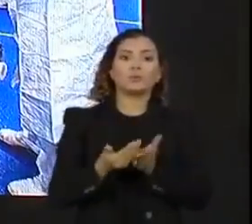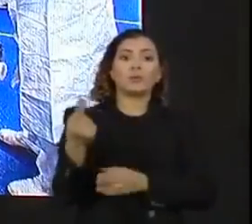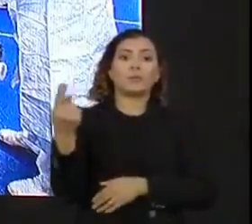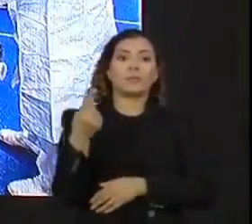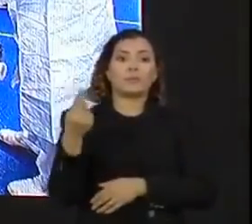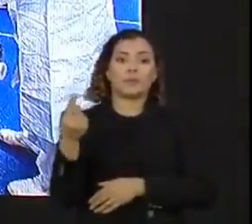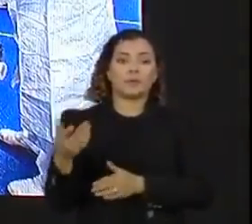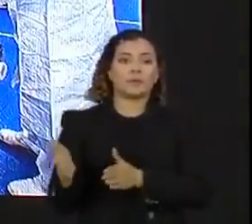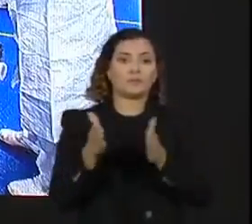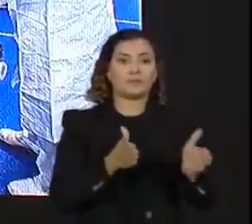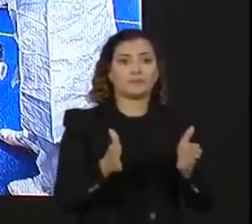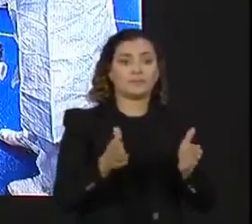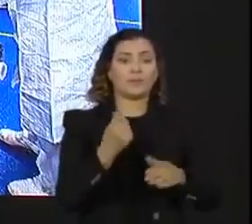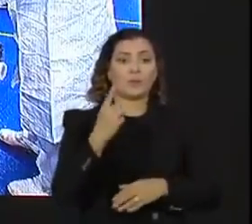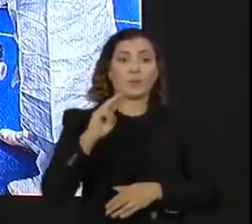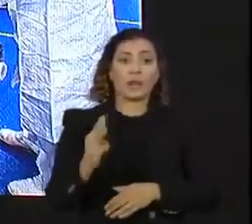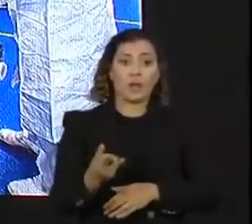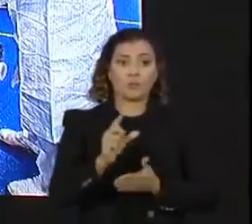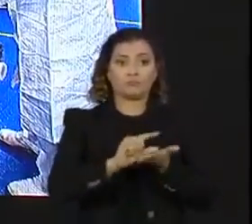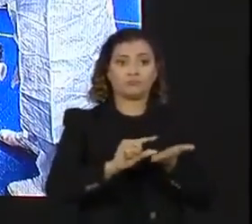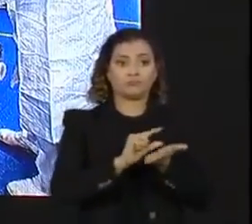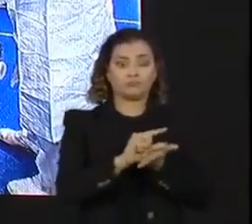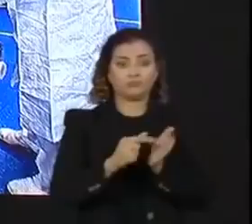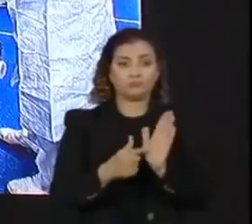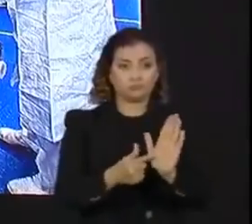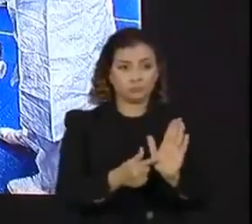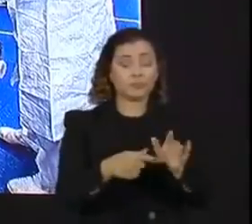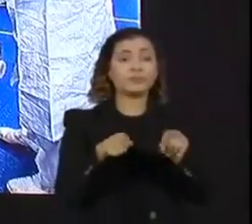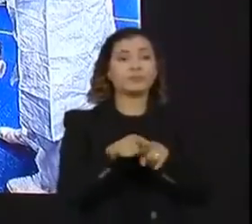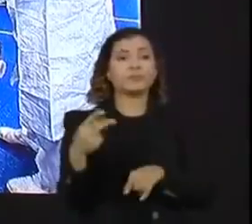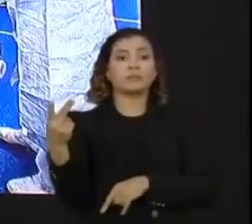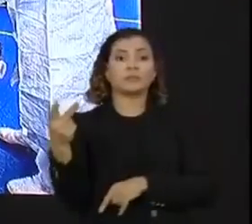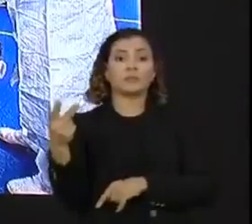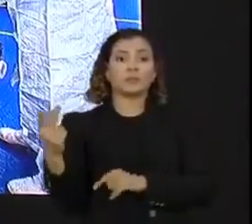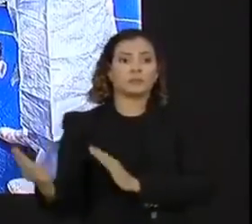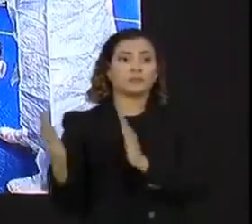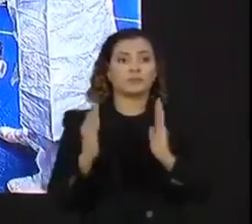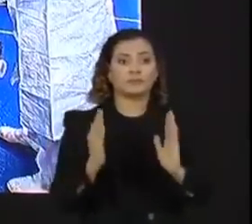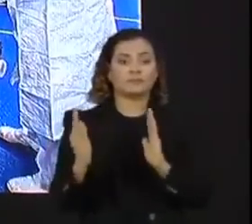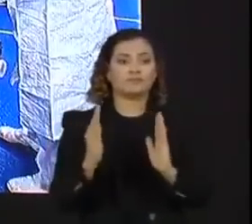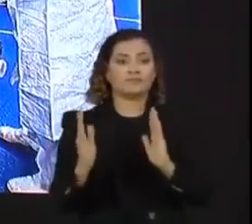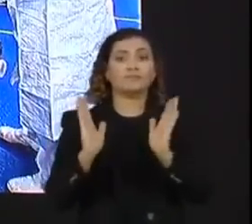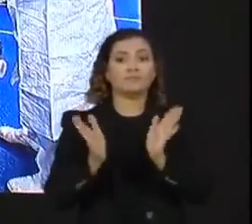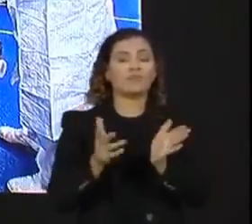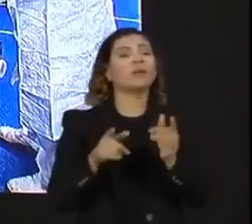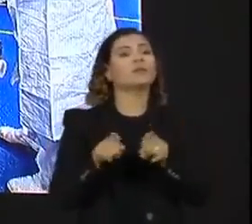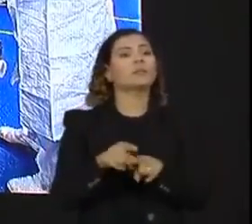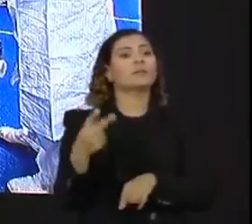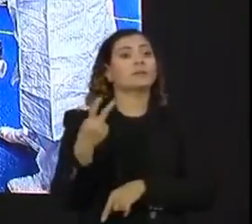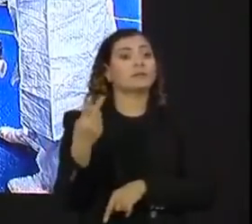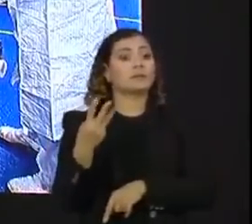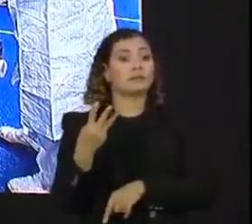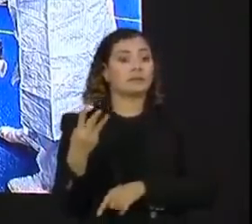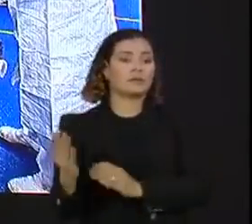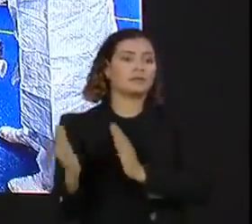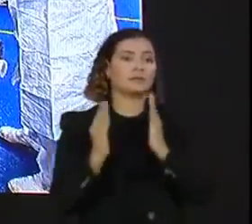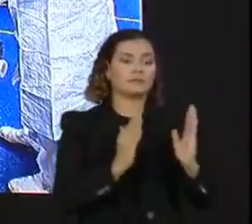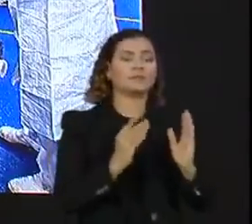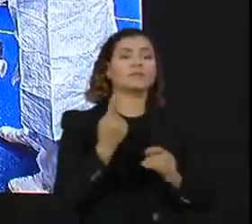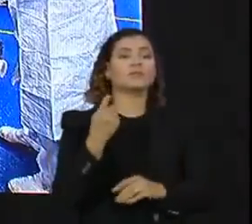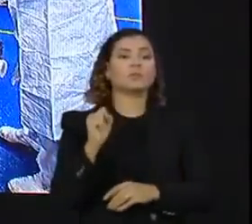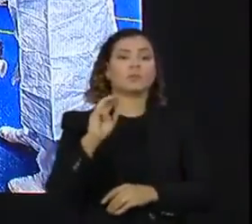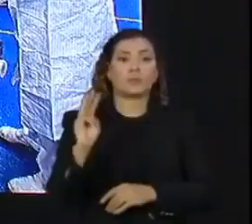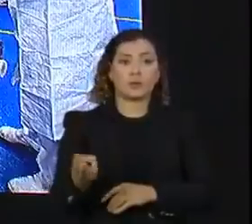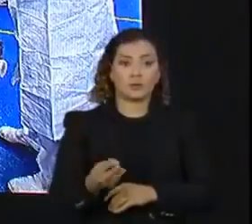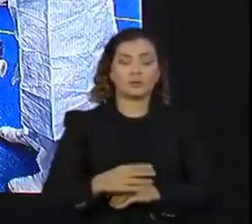primeiro lote, um milhão de doses. Lá tem a segunda fase, com a data já de previsão, terceira fase, minimamente 18